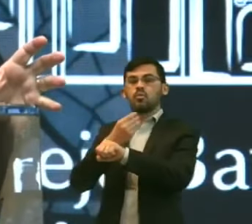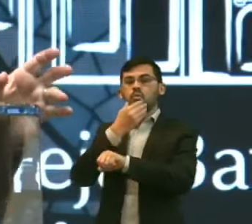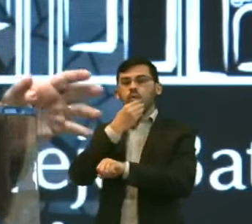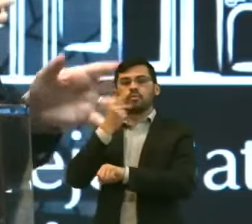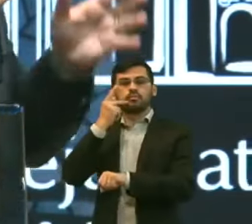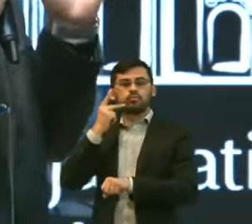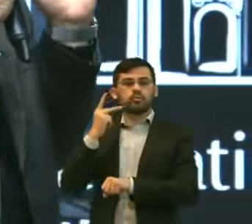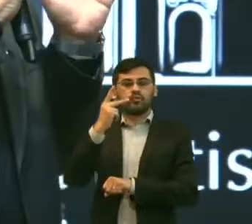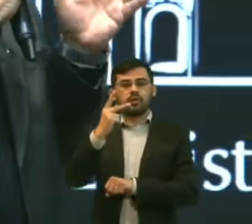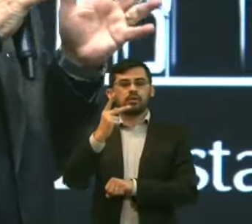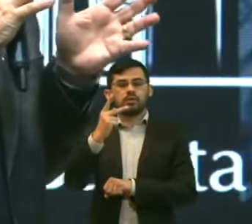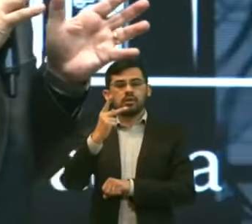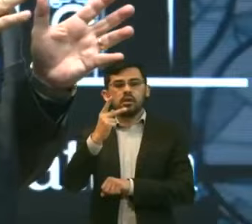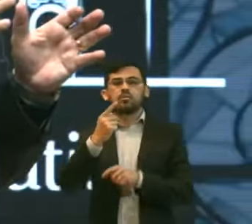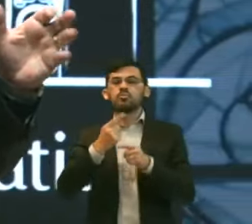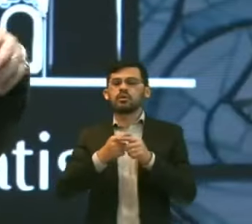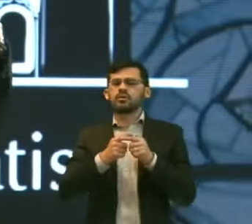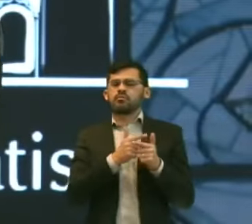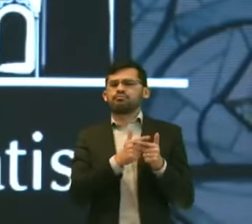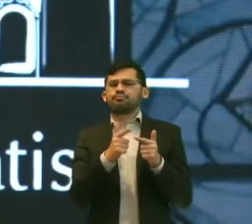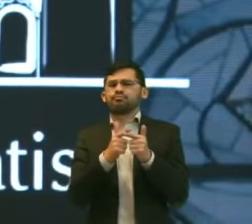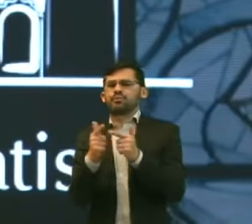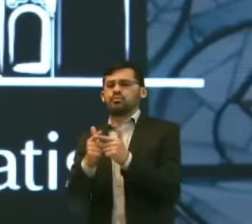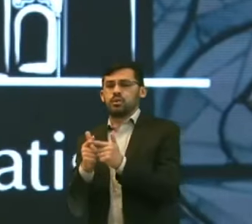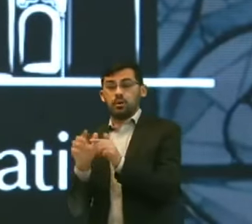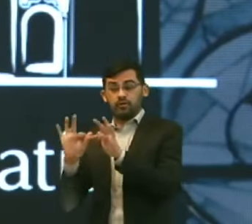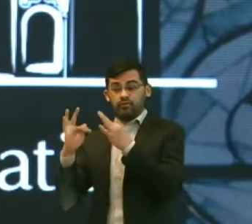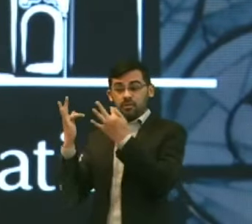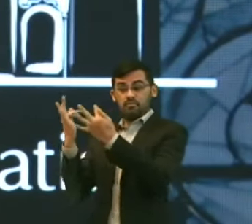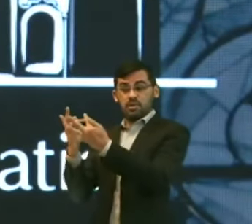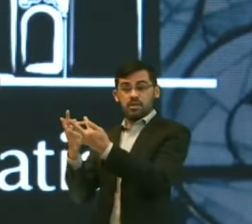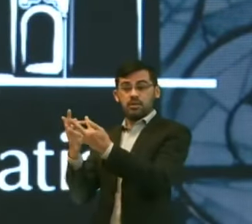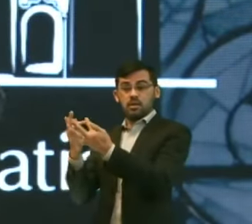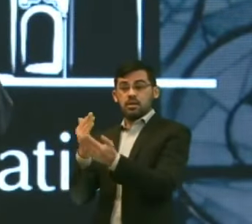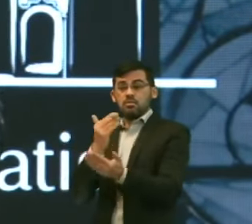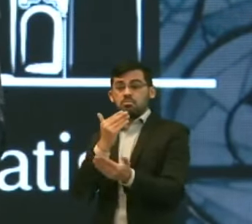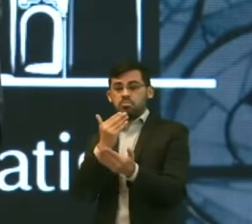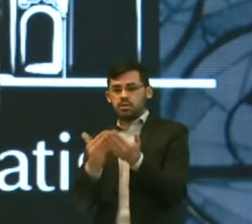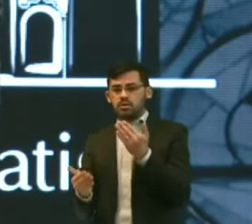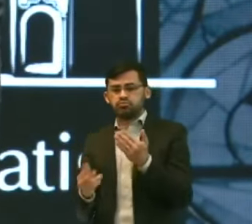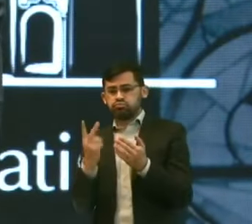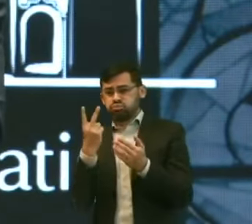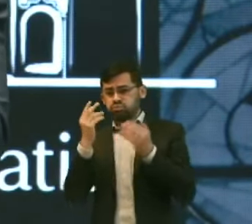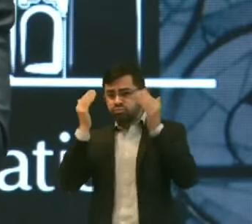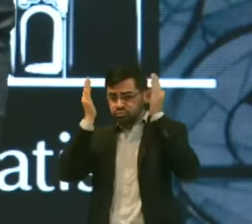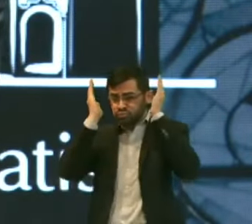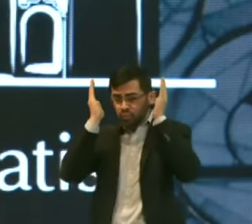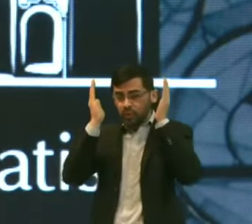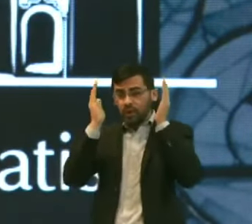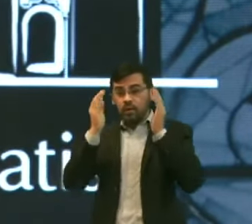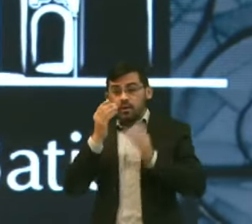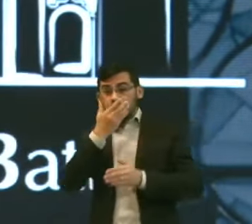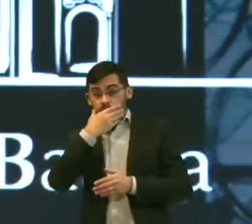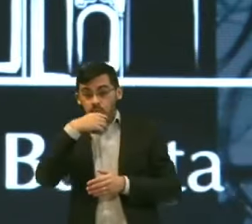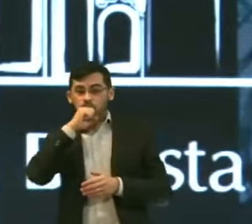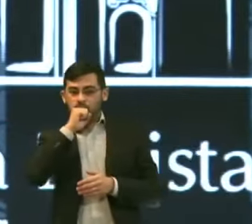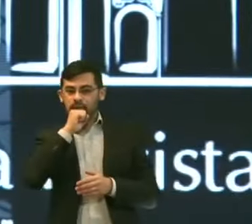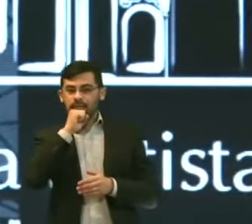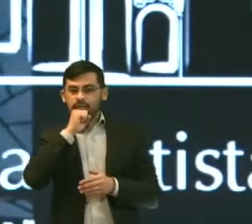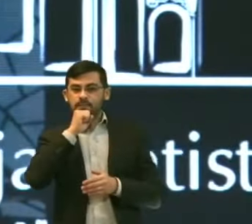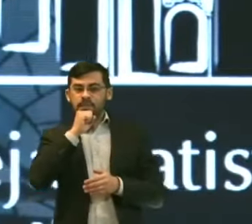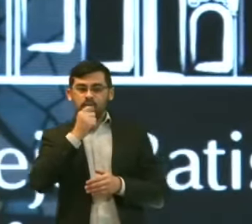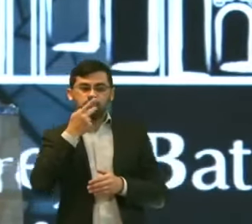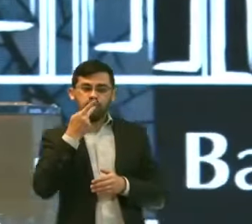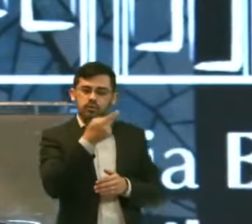Ele tinha perdido Ou a família dele Tinha perdido Jumentas E o pai dele Quis